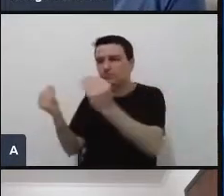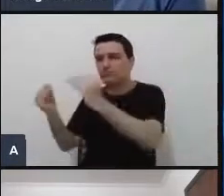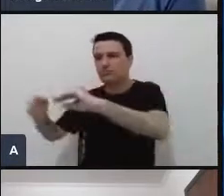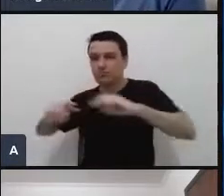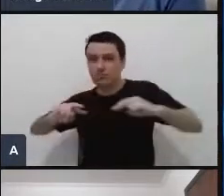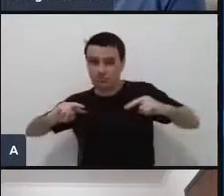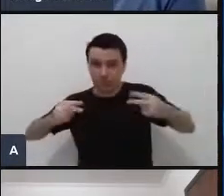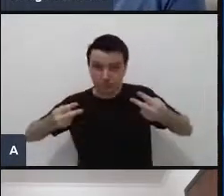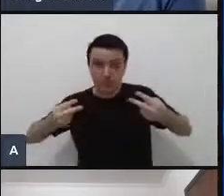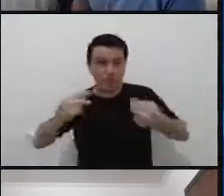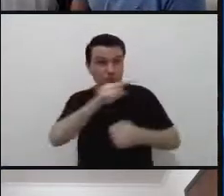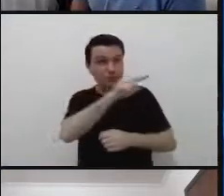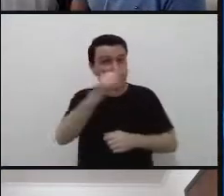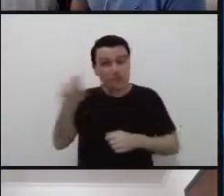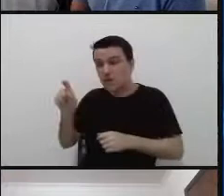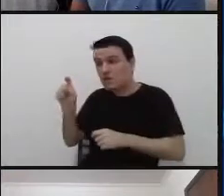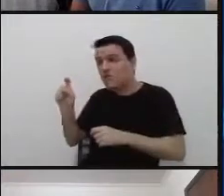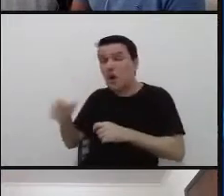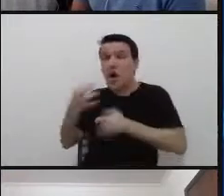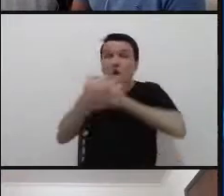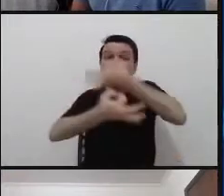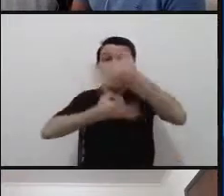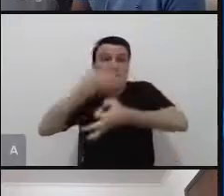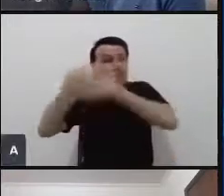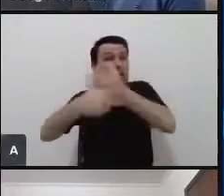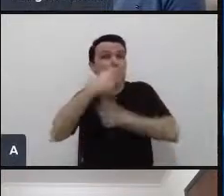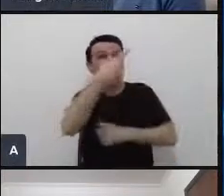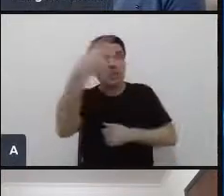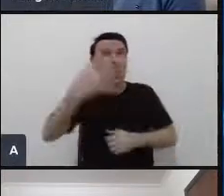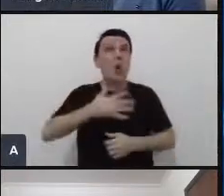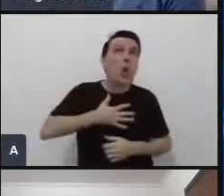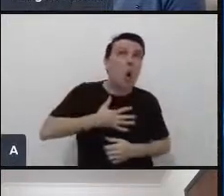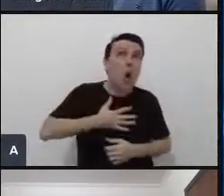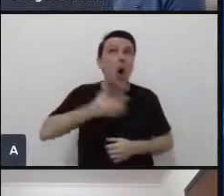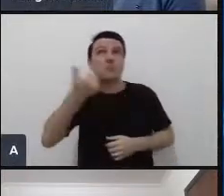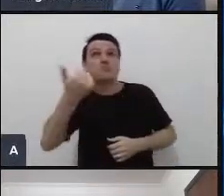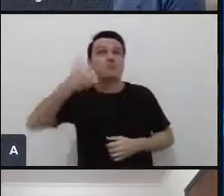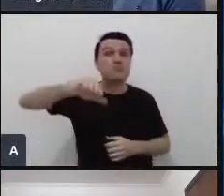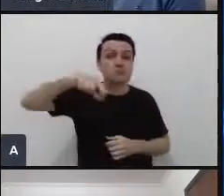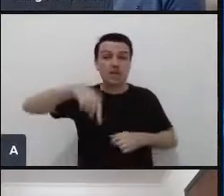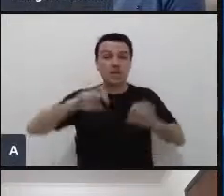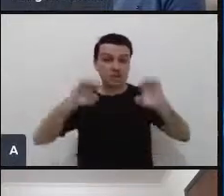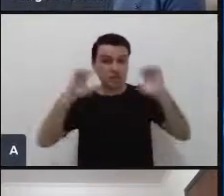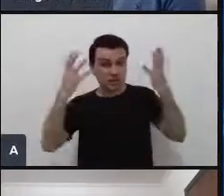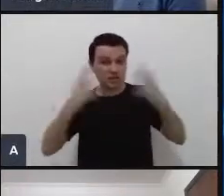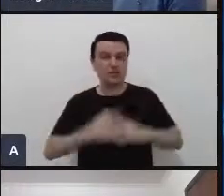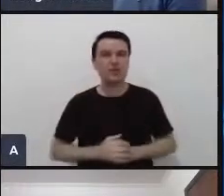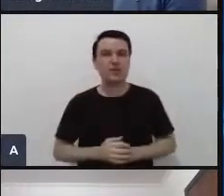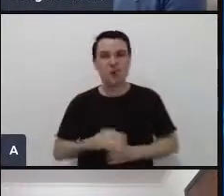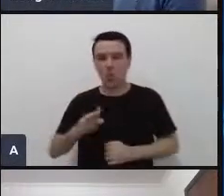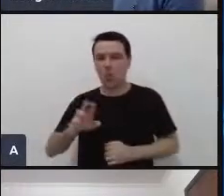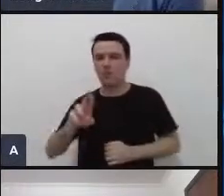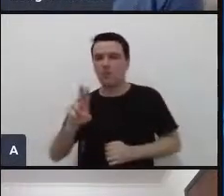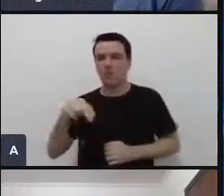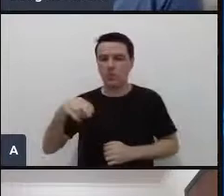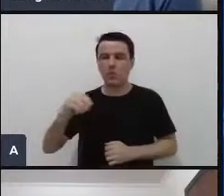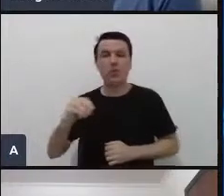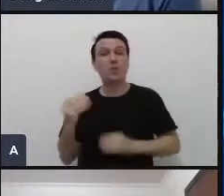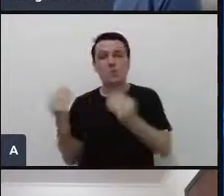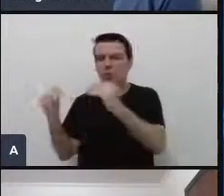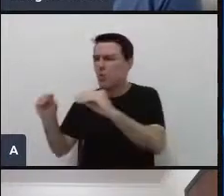possa estar aprendendo também com as colocações de vocês Bruno colocou ótima palestra Laline também